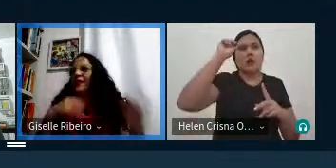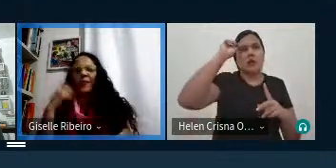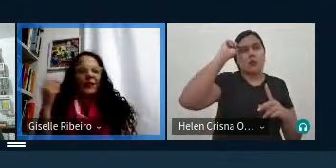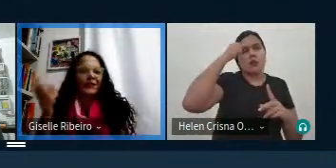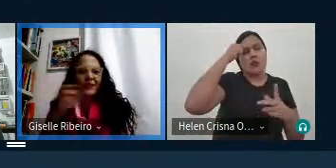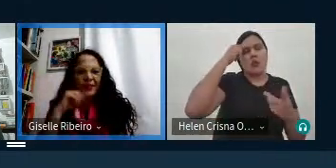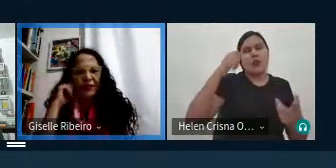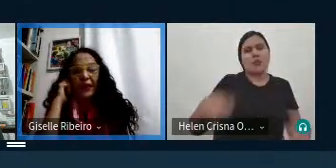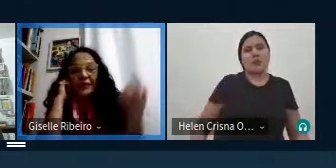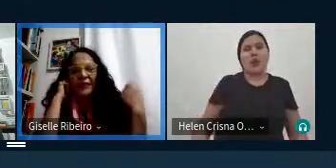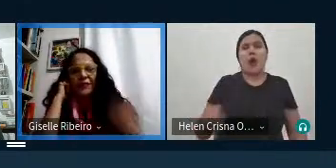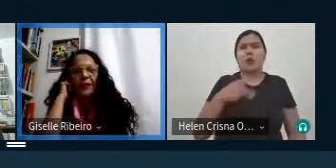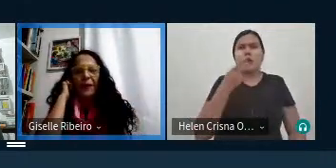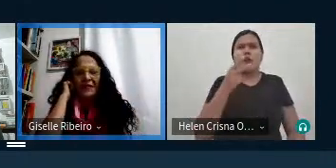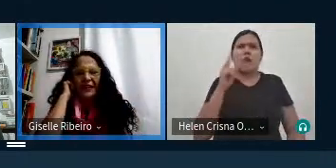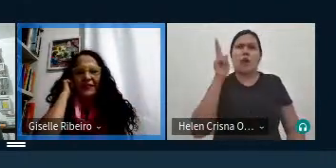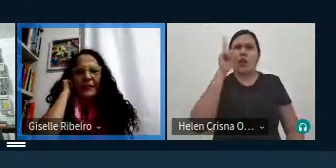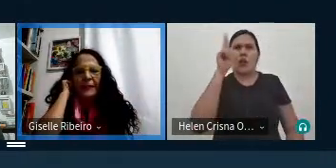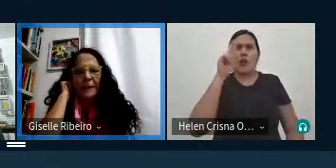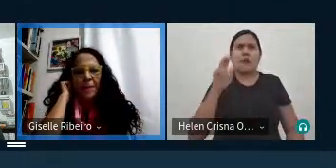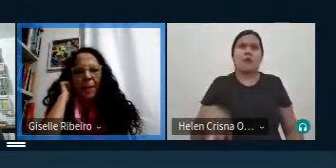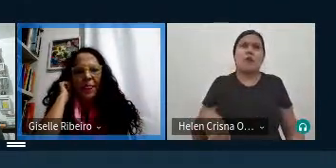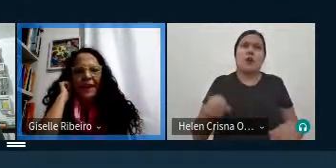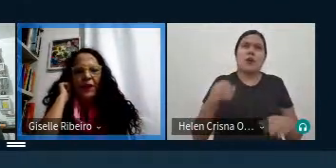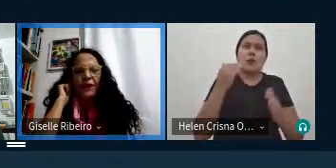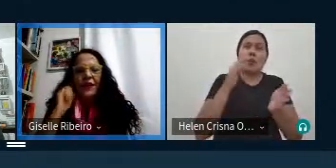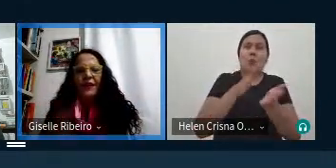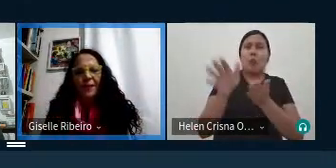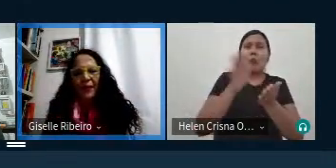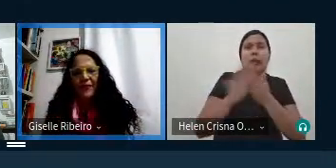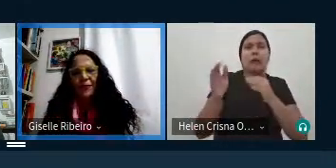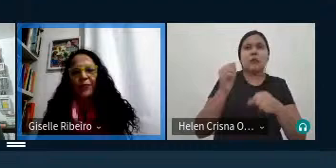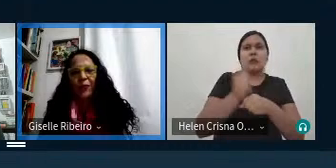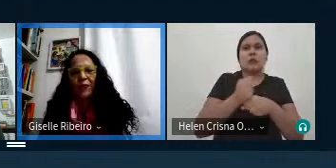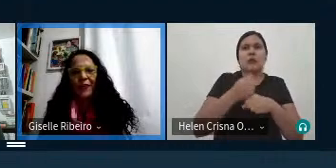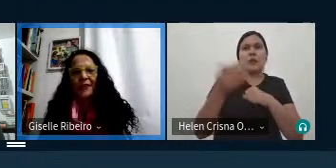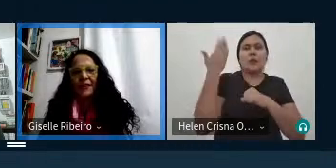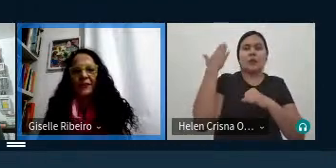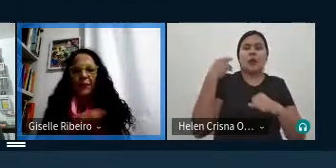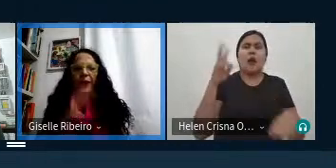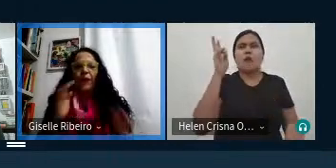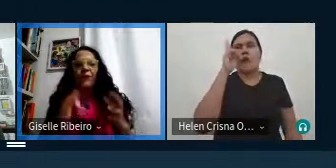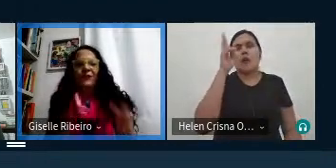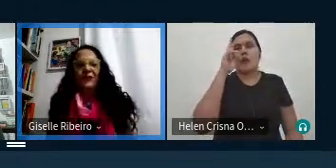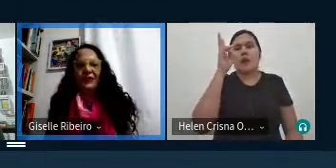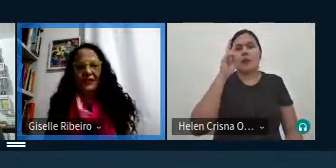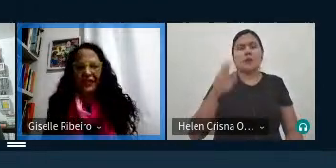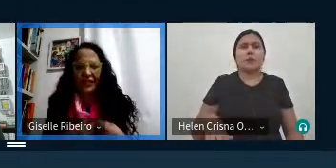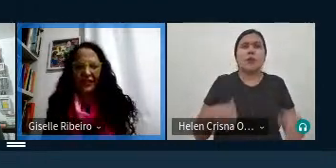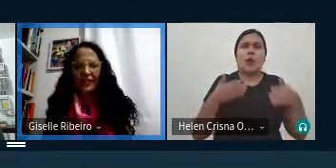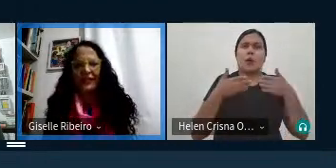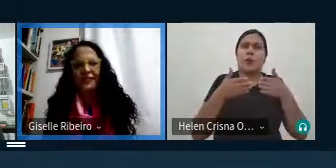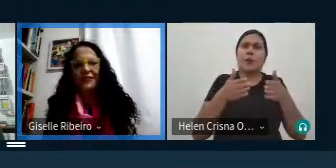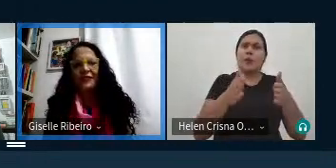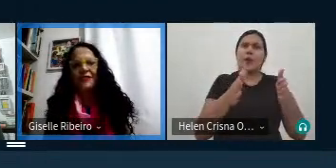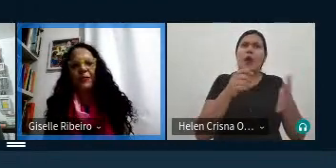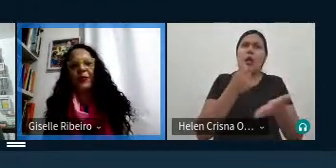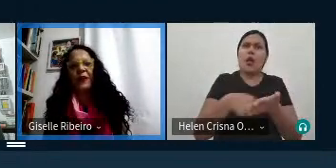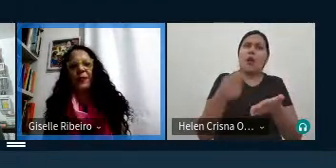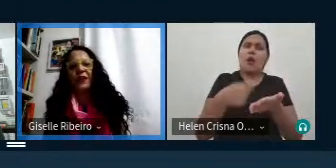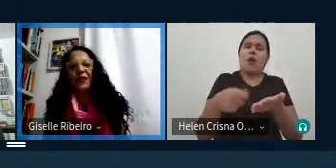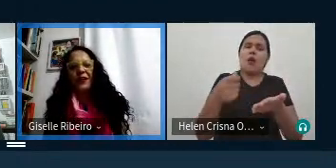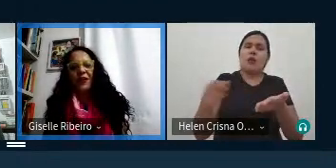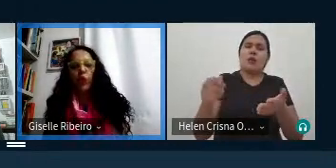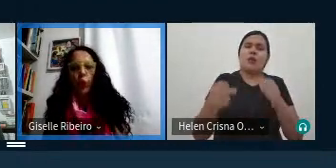tua fala eu fiquei relembrando foi lançado ano passado né eu fiquei relembrando um pouco esse percurso né dessa escrita desse